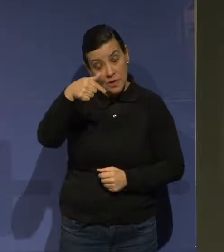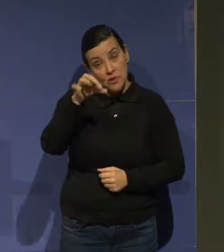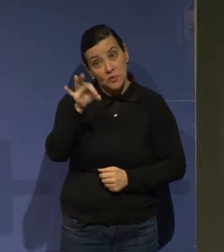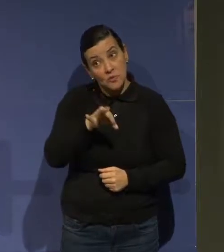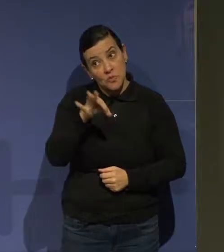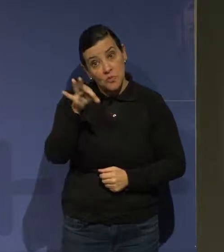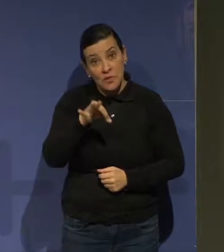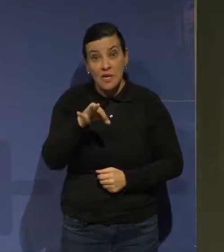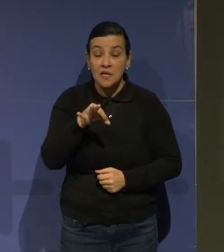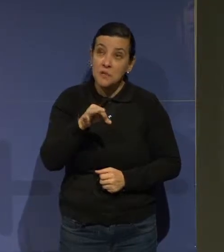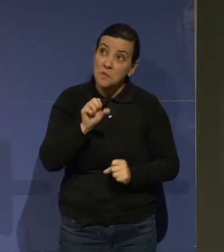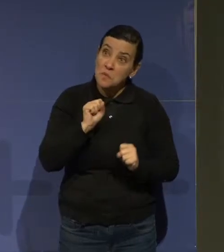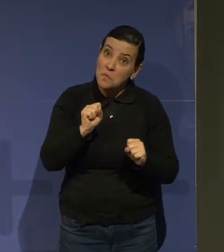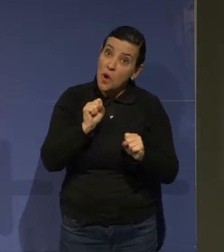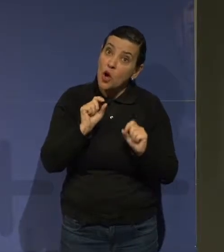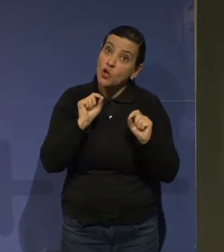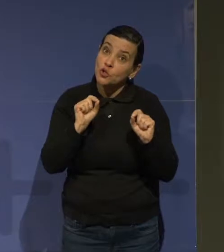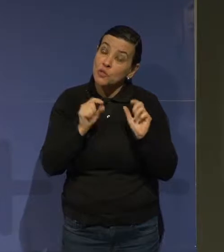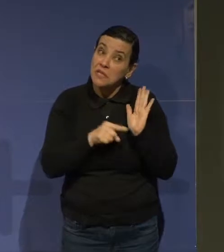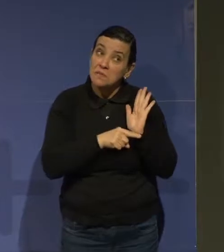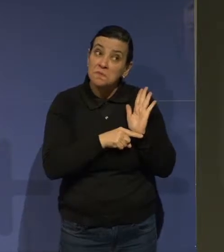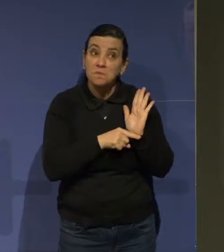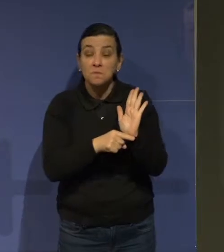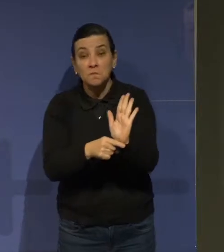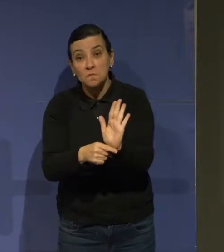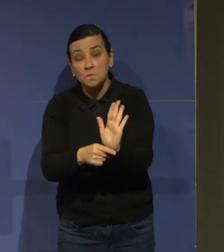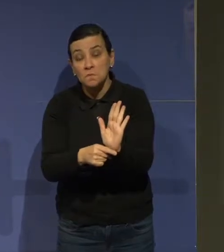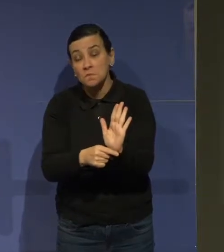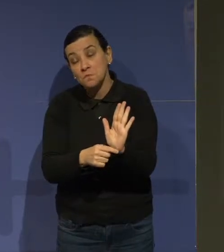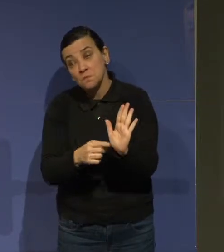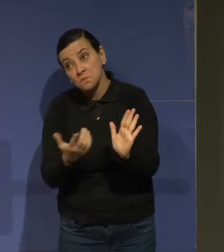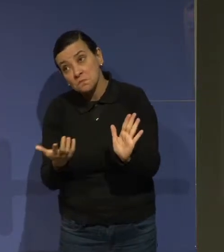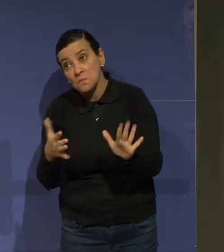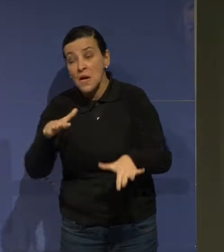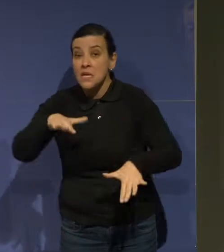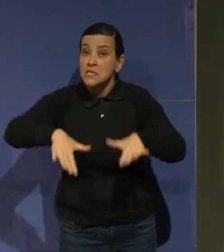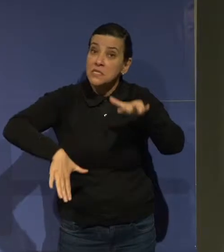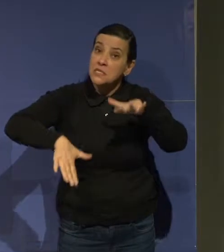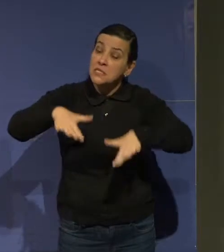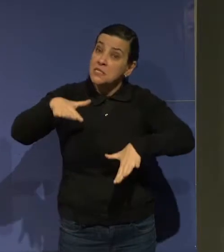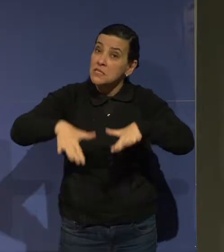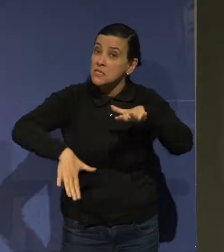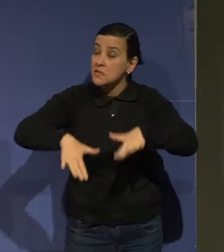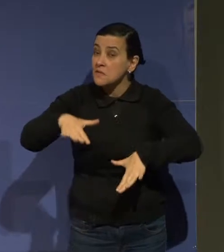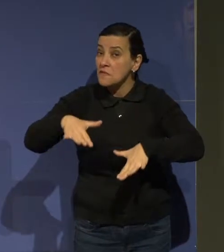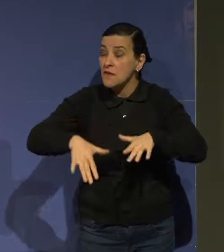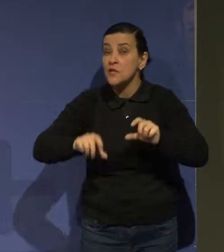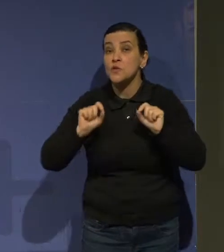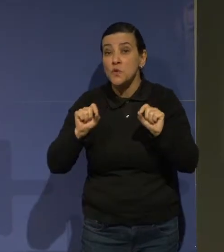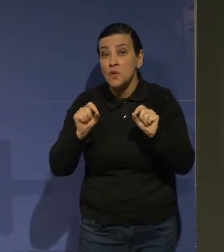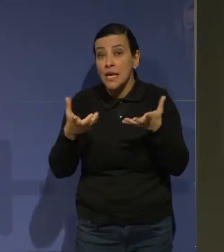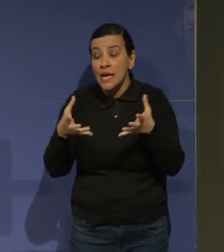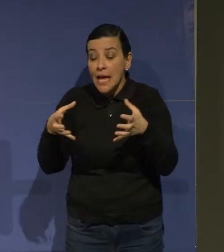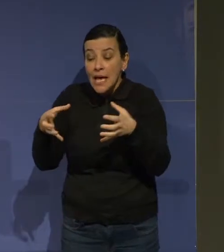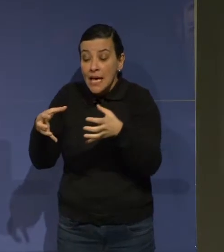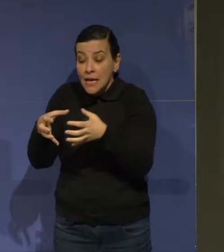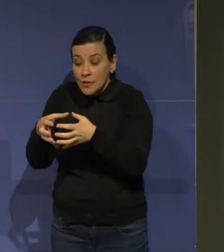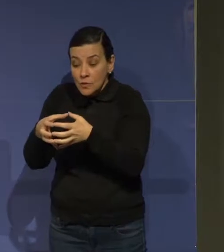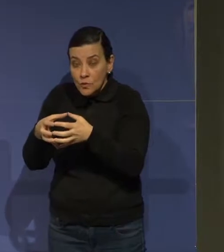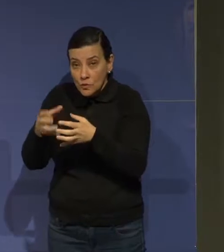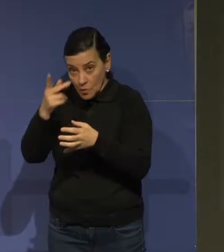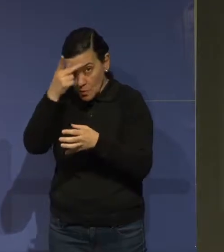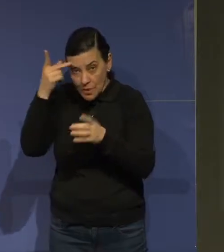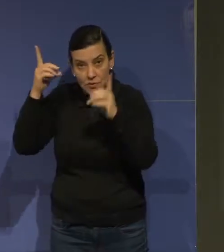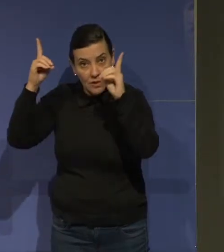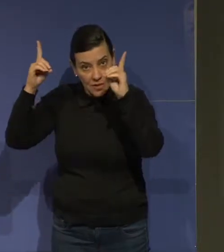ser lucidativo no seguinte sentido. Talvez... Esse é o nosso público principal. São as pessoas